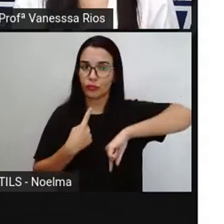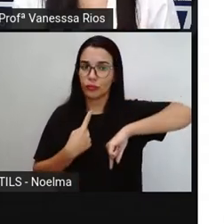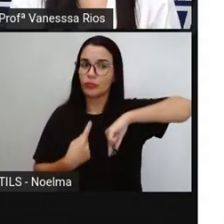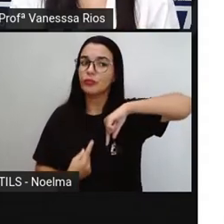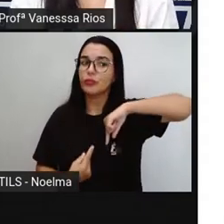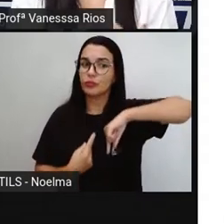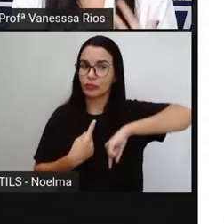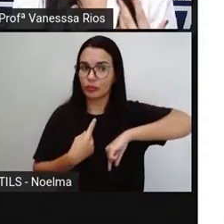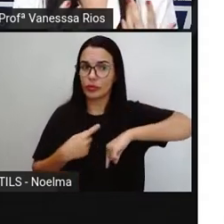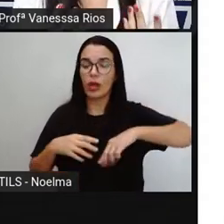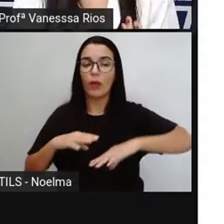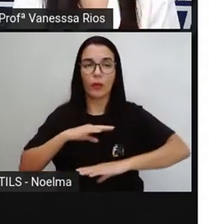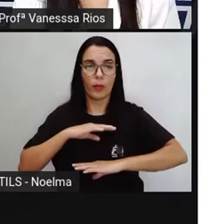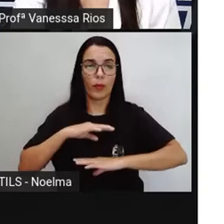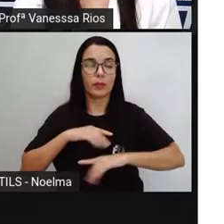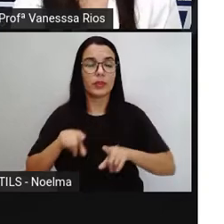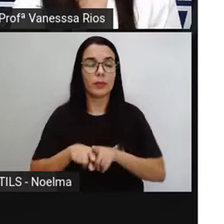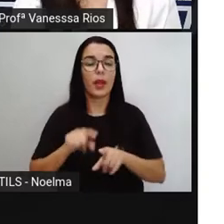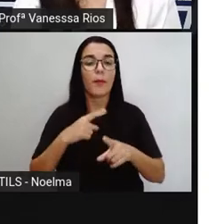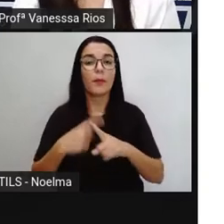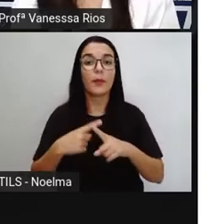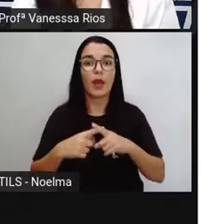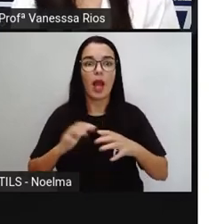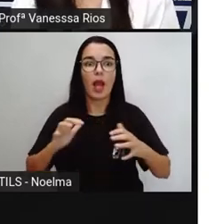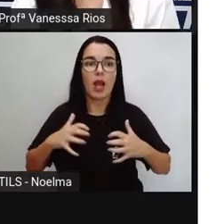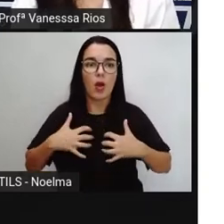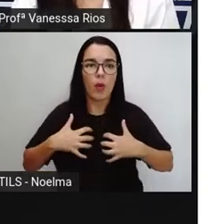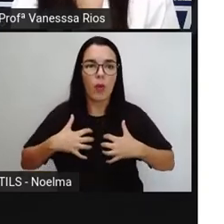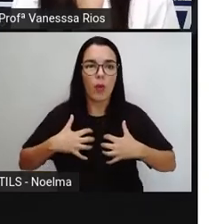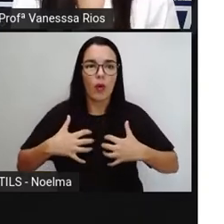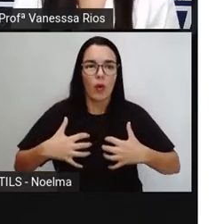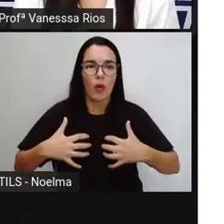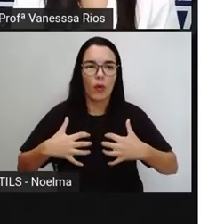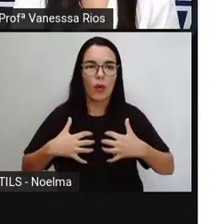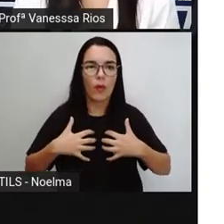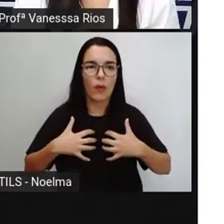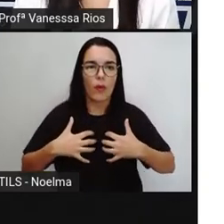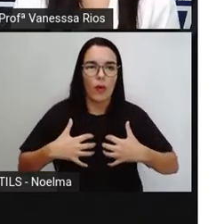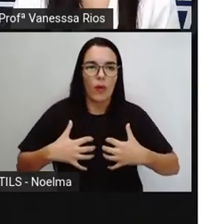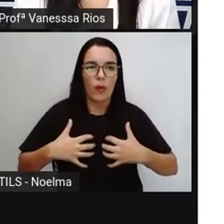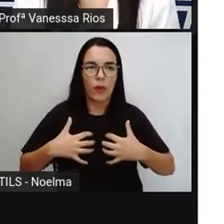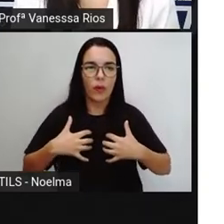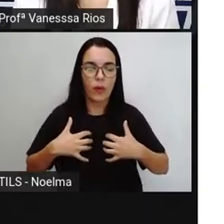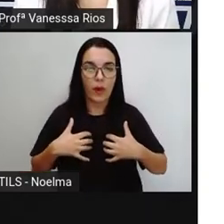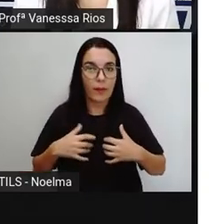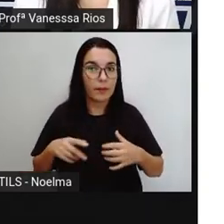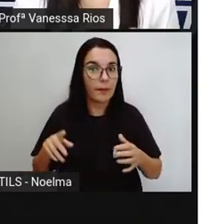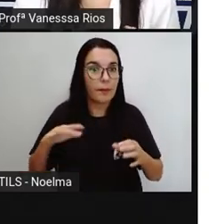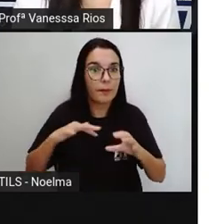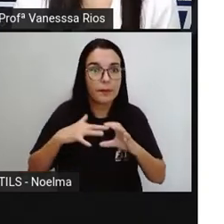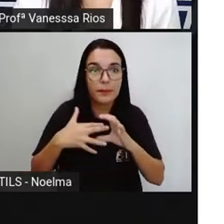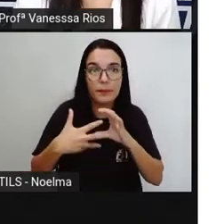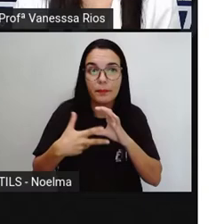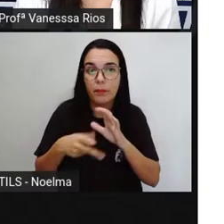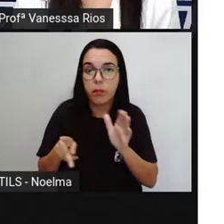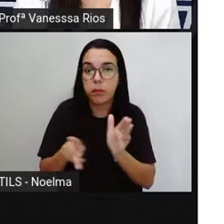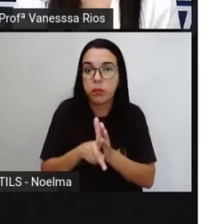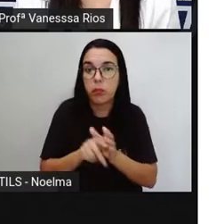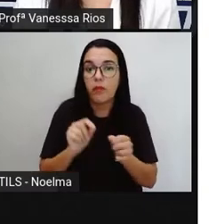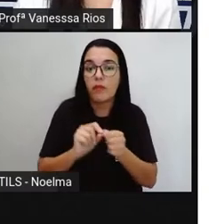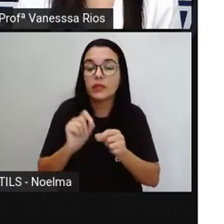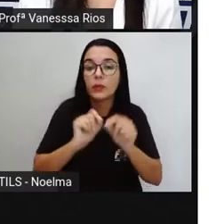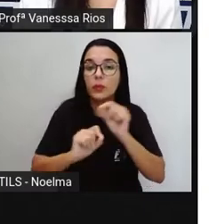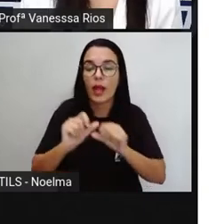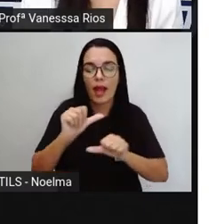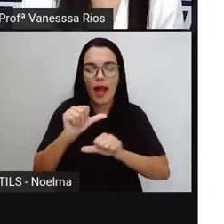mesmo. Então, o nosso pulmão é o órgão responsável por fazer as trocas gasosas